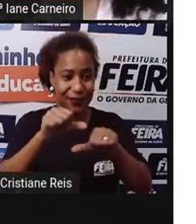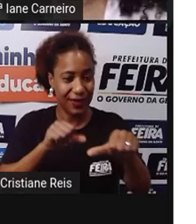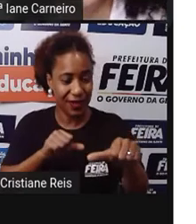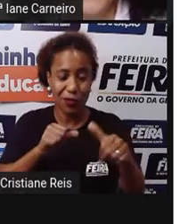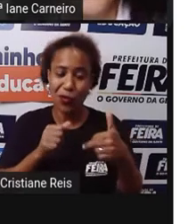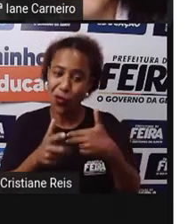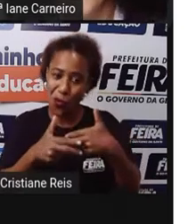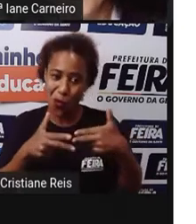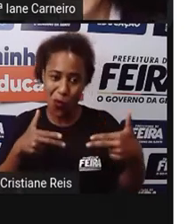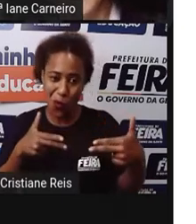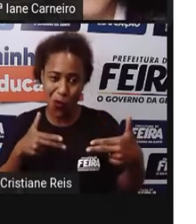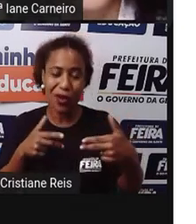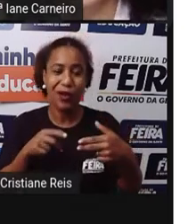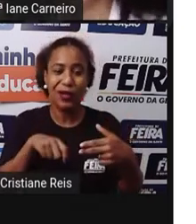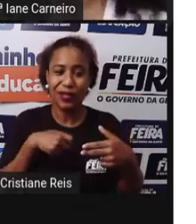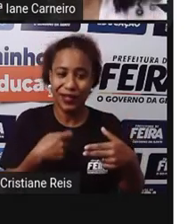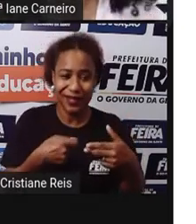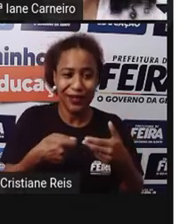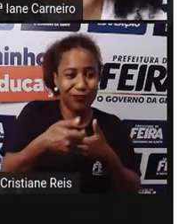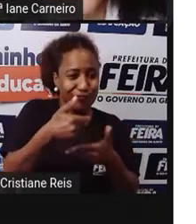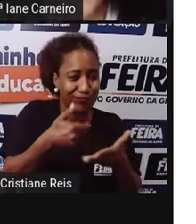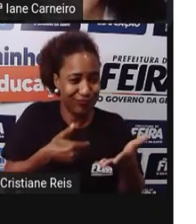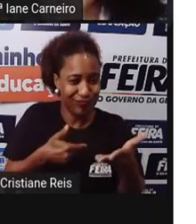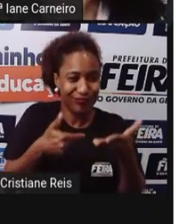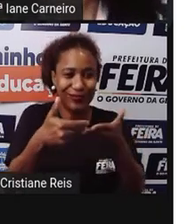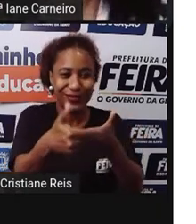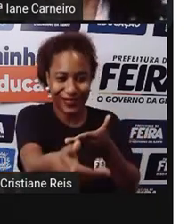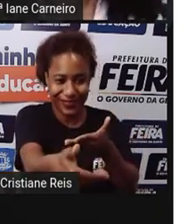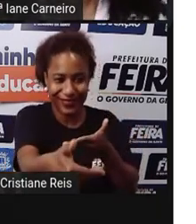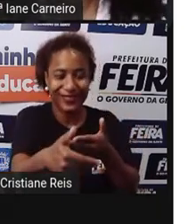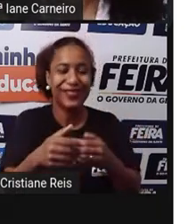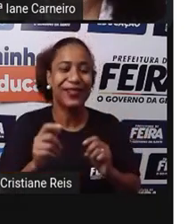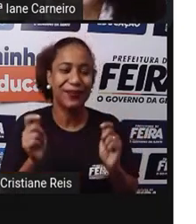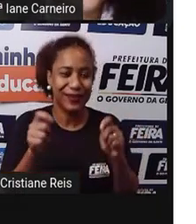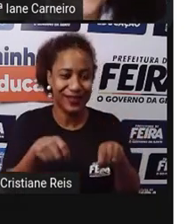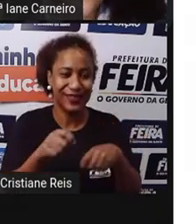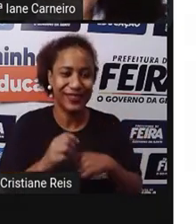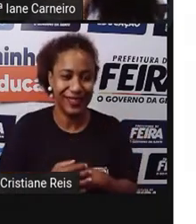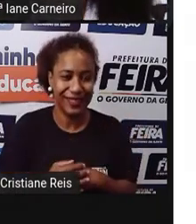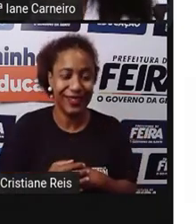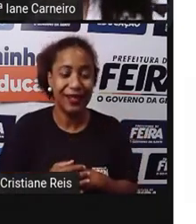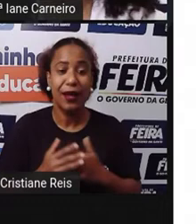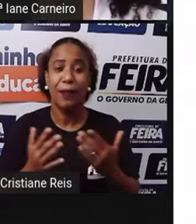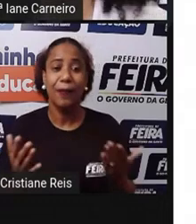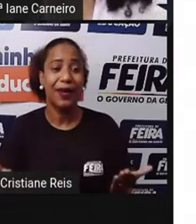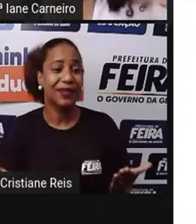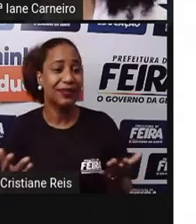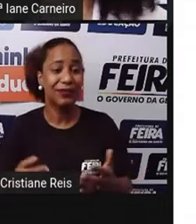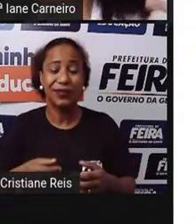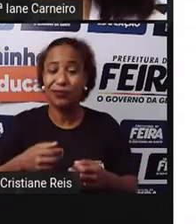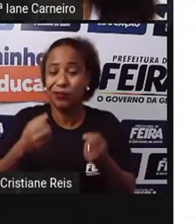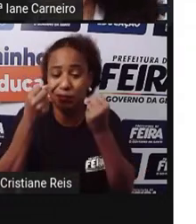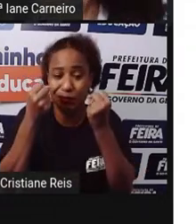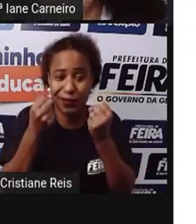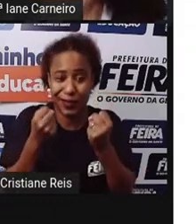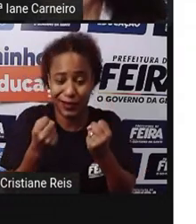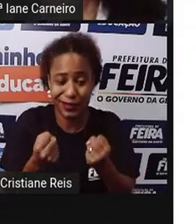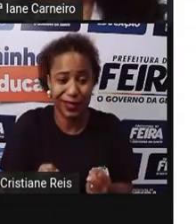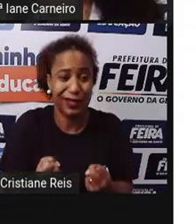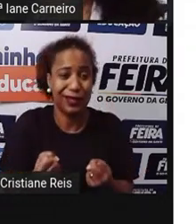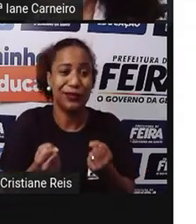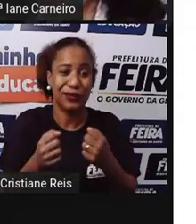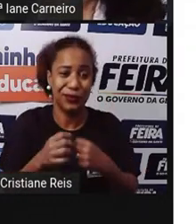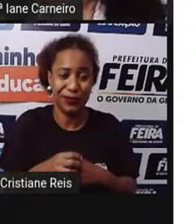Precisava de outro material Que eu não tinha E eu trocava Com quem tinha aquilo Só que começou A ficar ruim Porque ficava muito pesado Eles